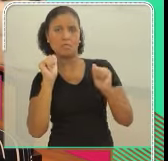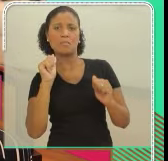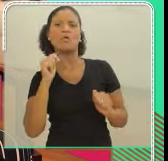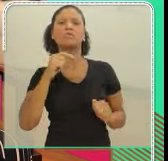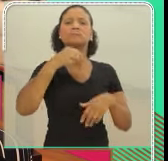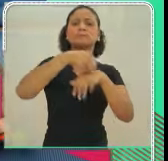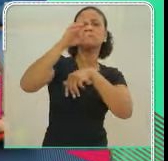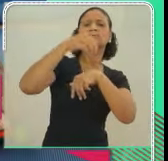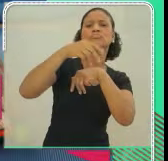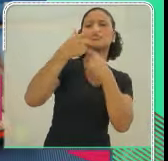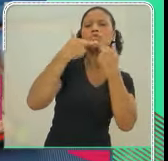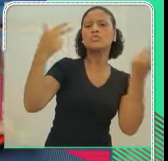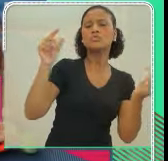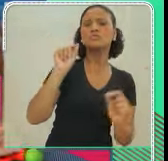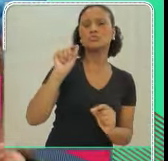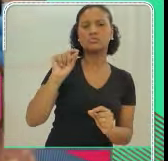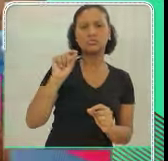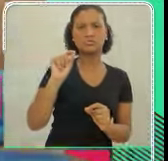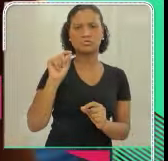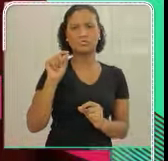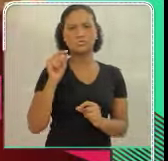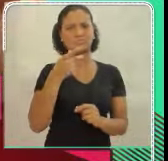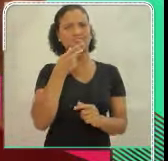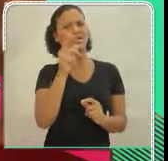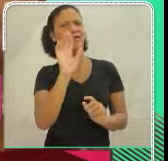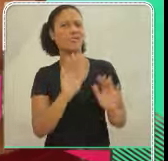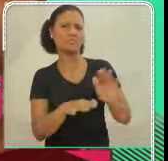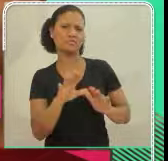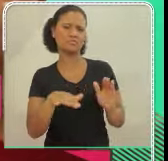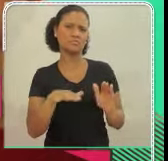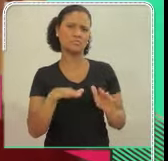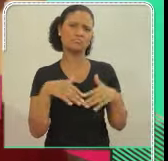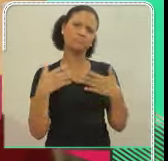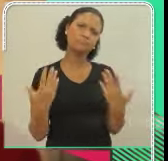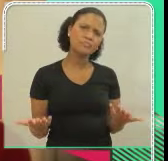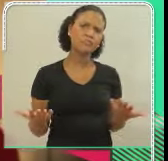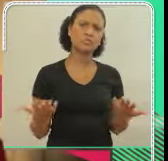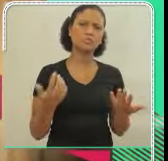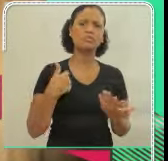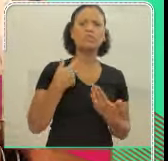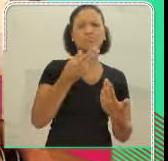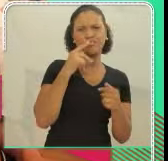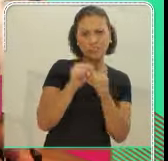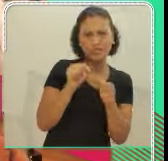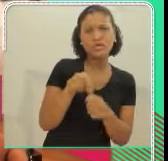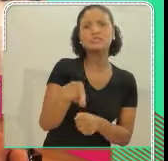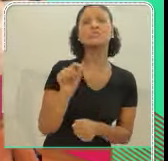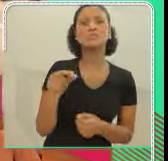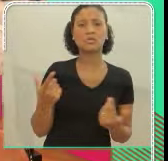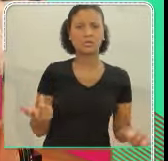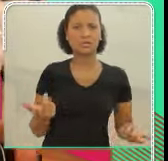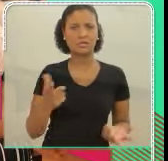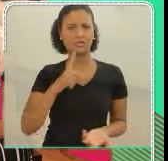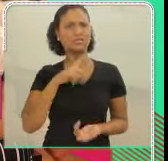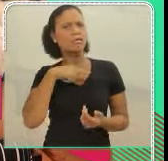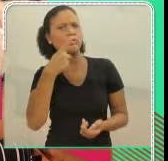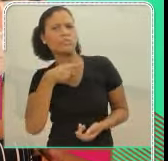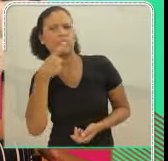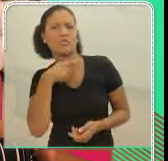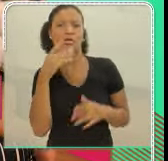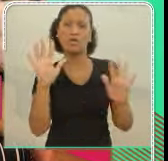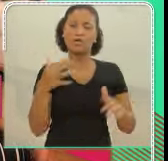outro também é, assim, muito grande. Eu imagino que, assim, a pessoa pode receber até notícia, ficar um pouco assim, poxa,